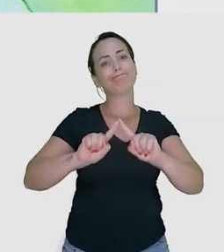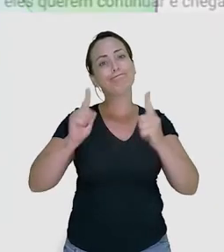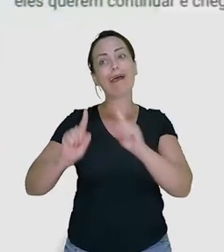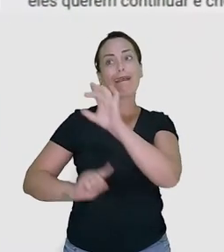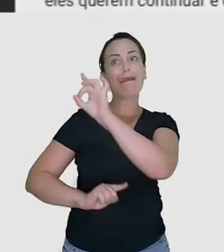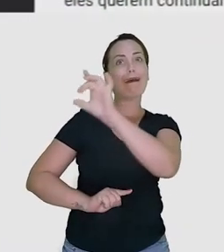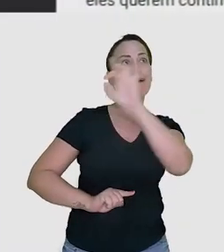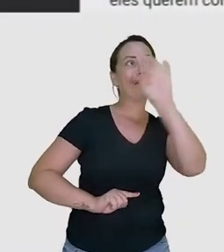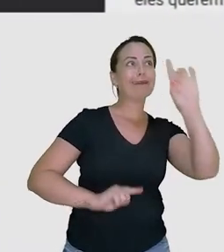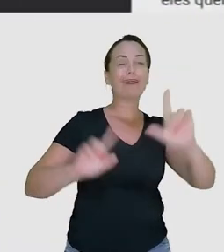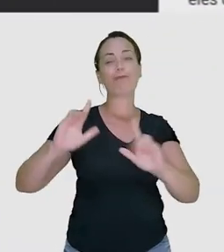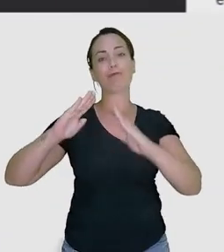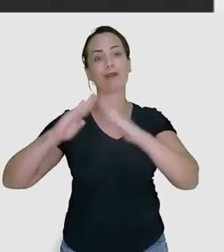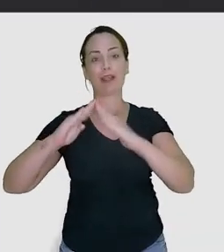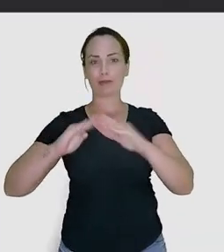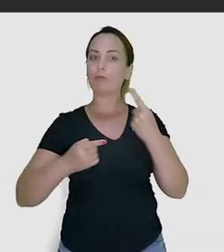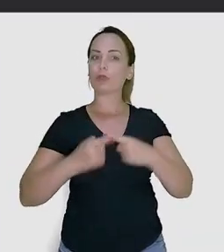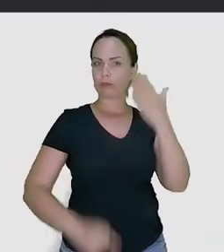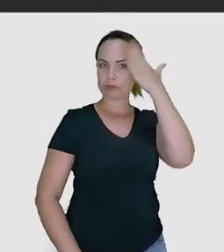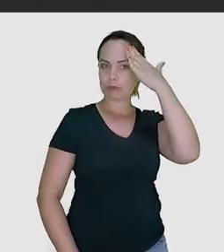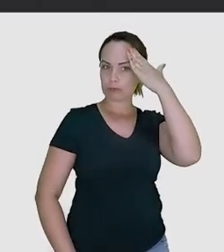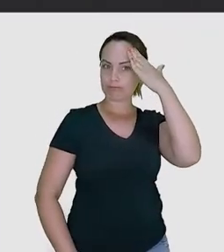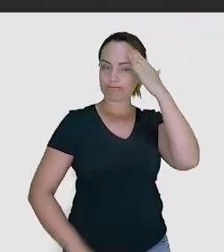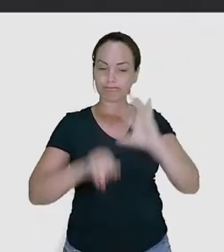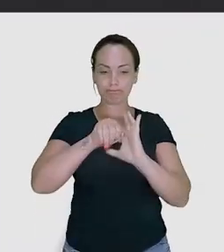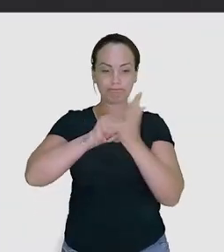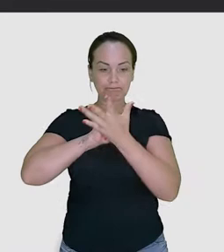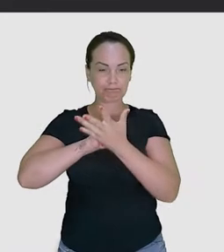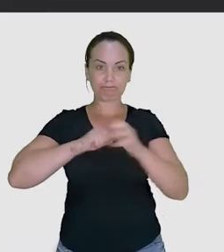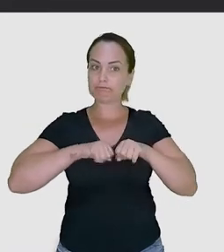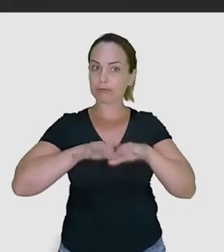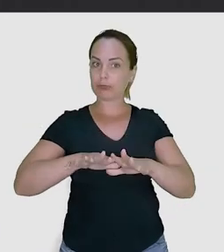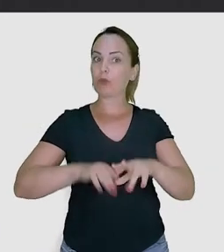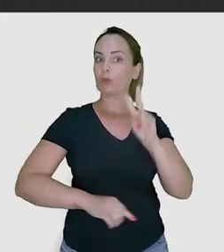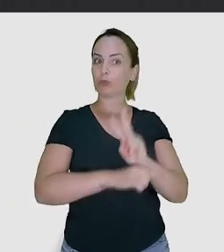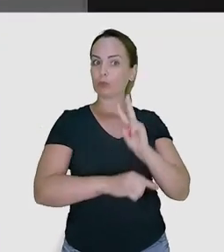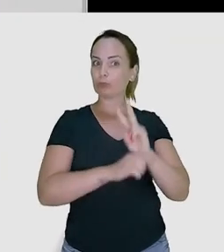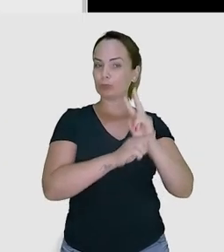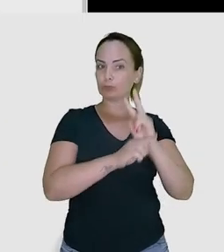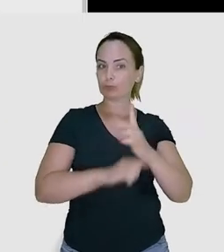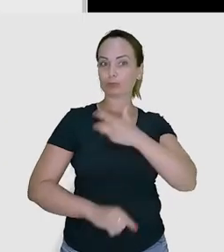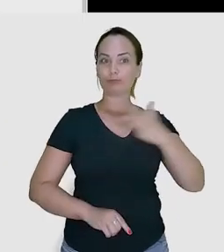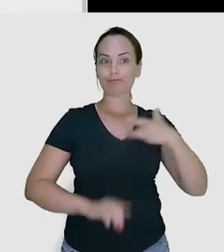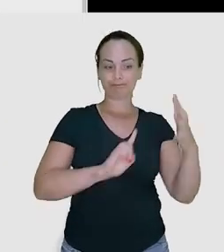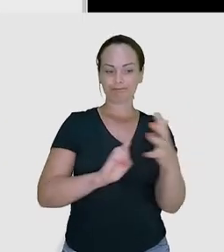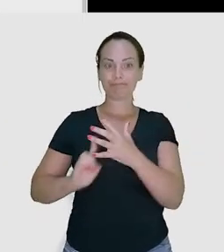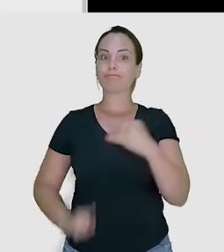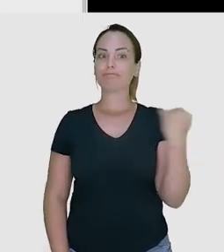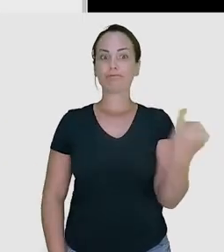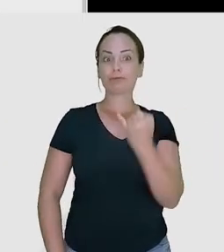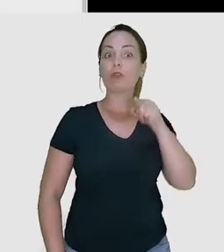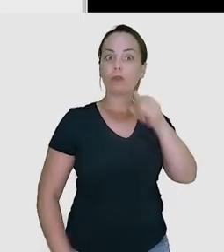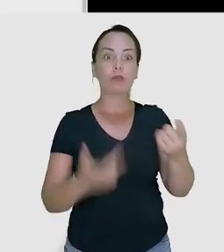A gente está trabalhando juntos, mas cada um da sua casa, que vocês sabem, né, gente? Durante a pandemia do Covid, cuidar da saúde com isolamento